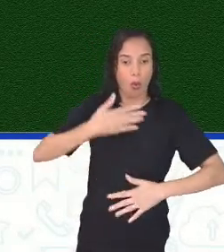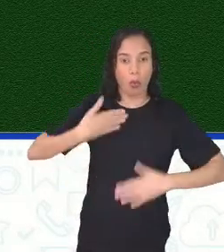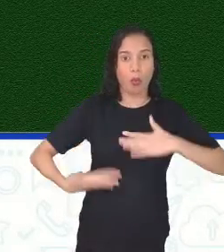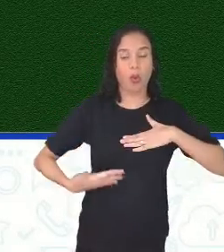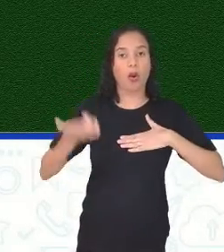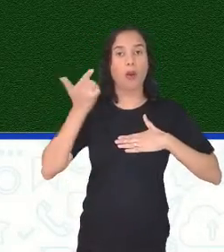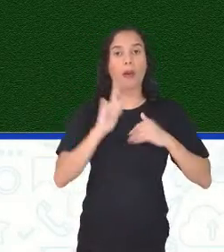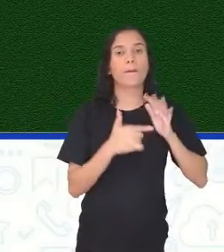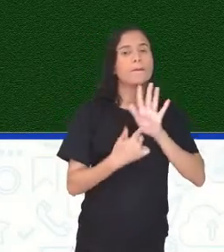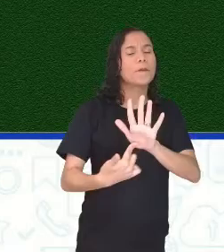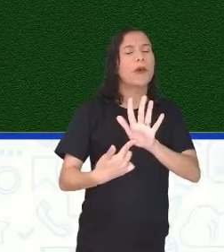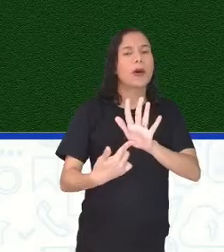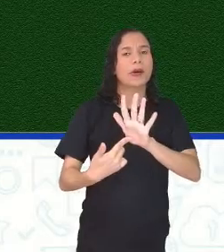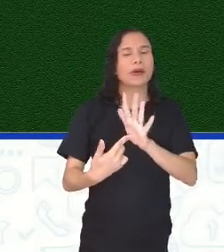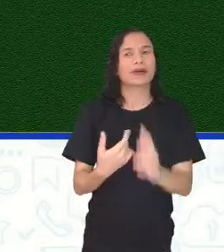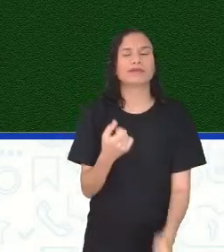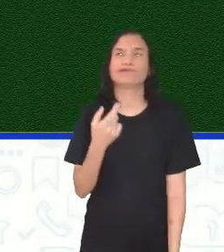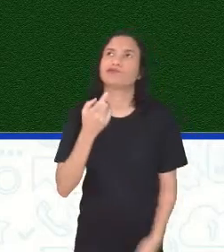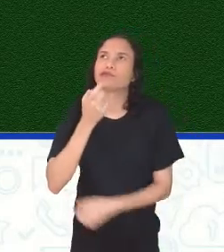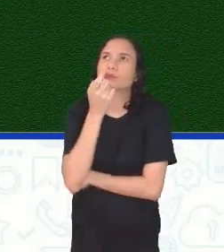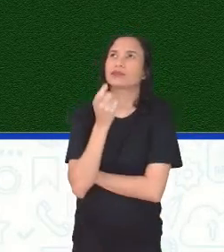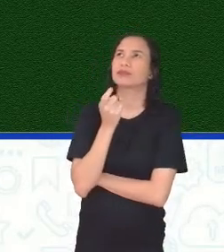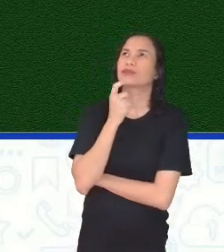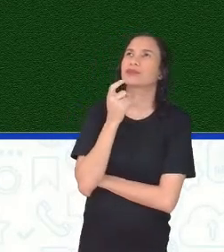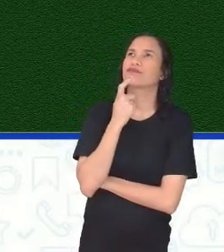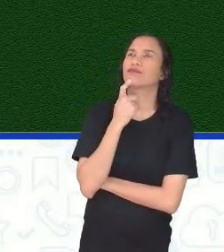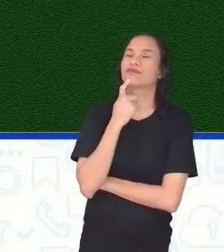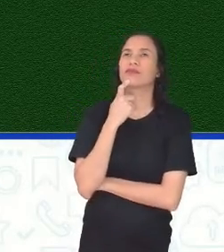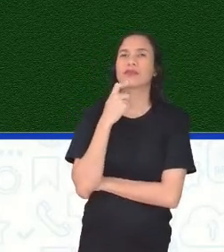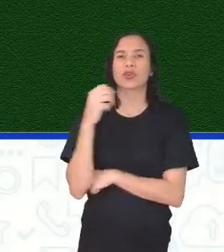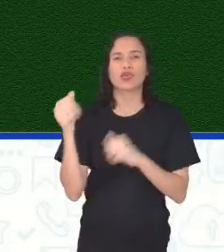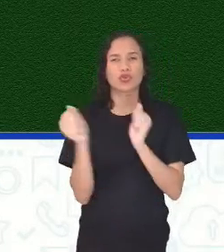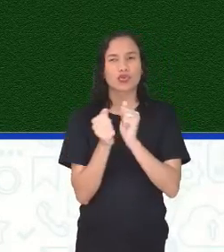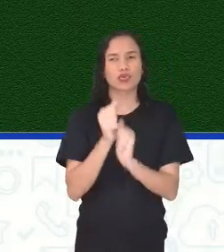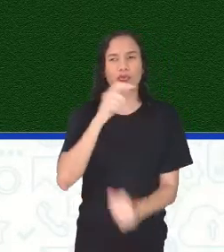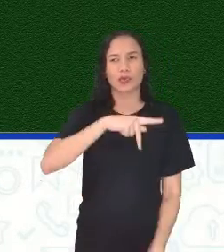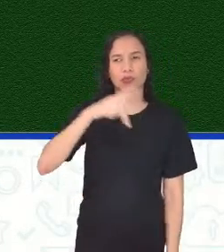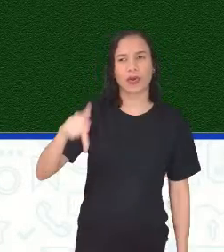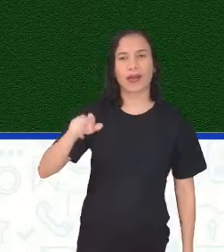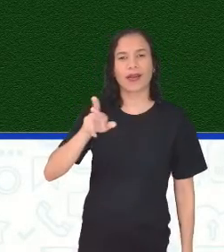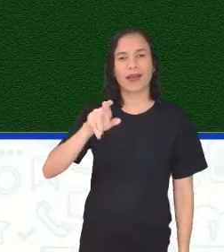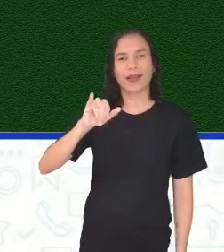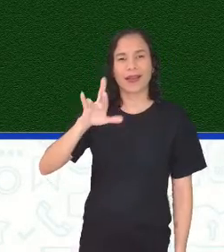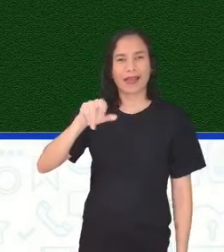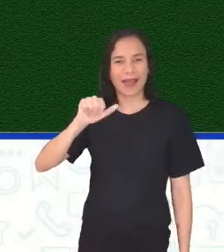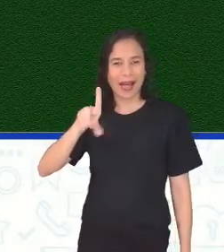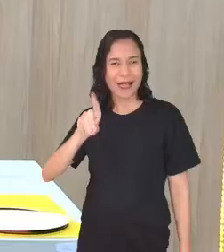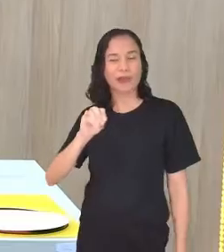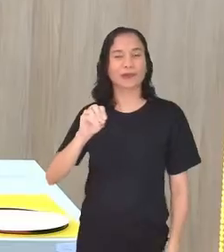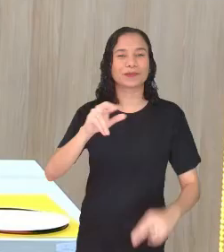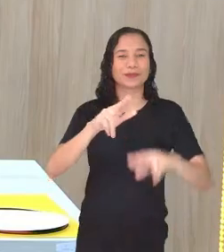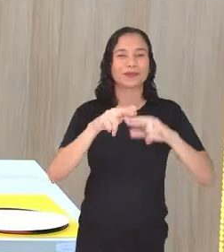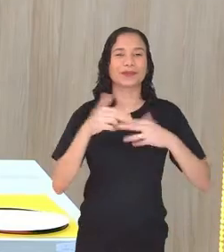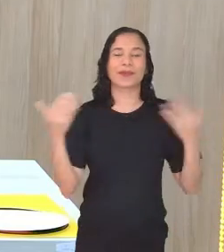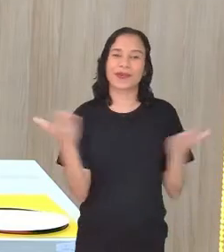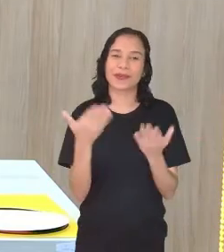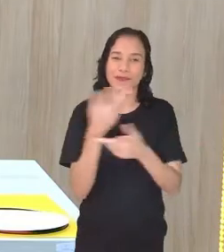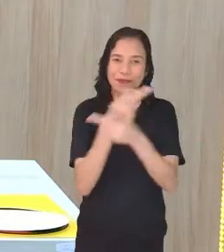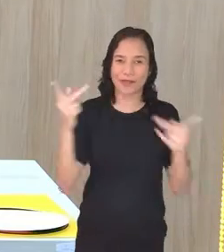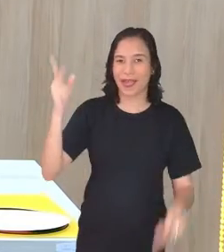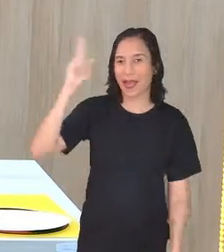ângulos. Se eu não me engano, foi até com o professor Ricardinho. Isso. Aí eu trouxe para vocês